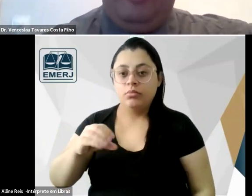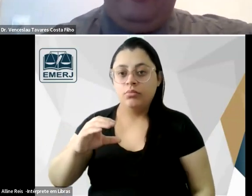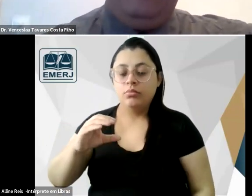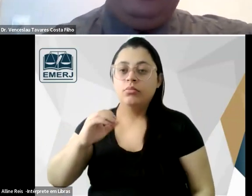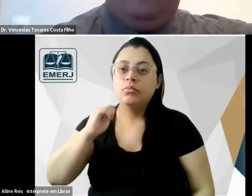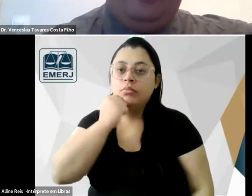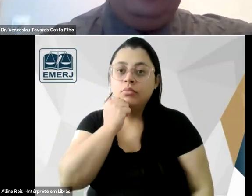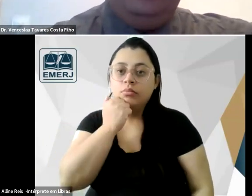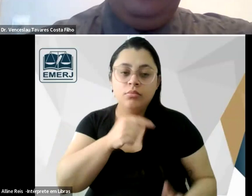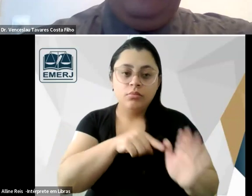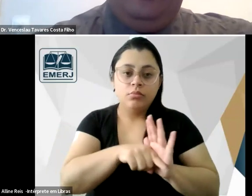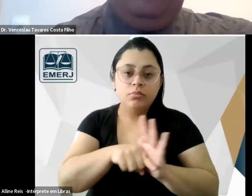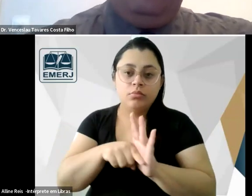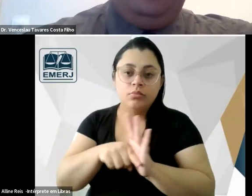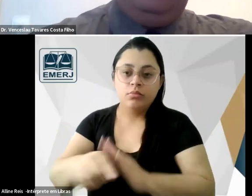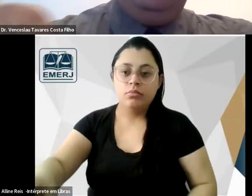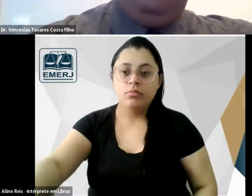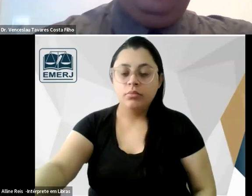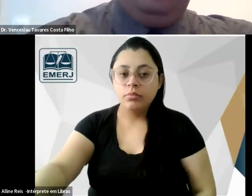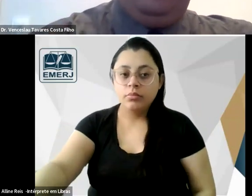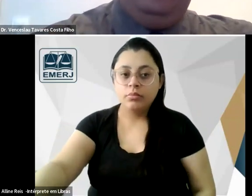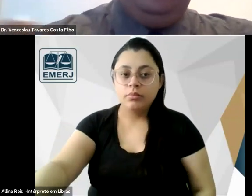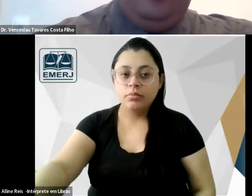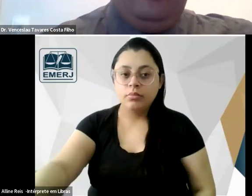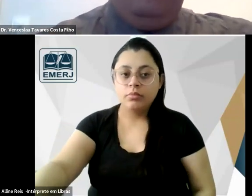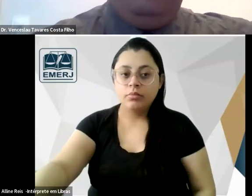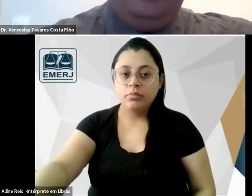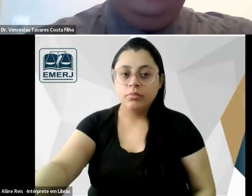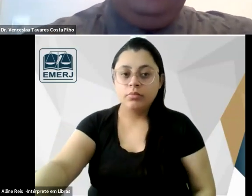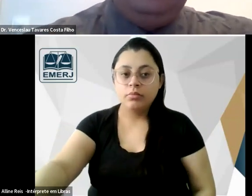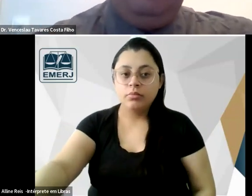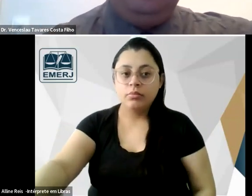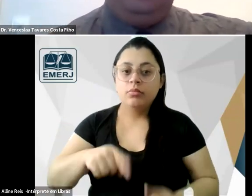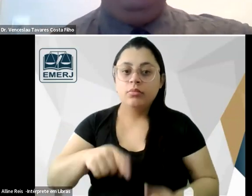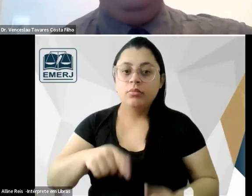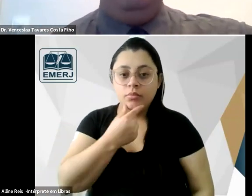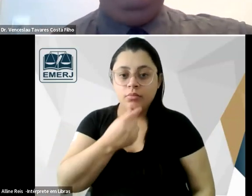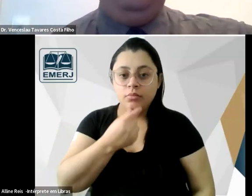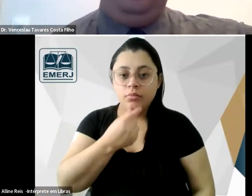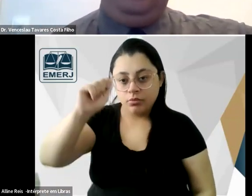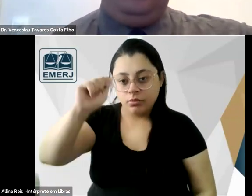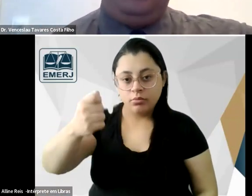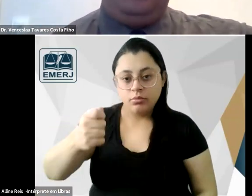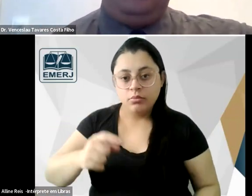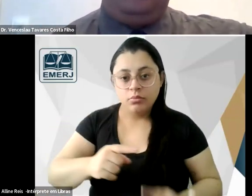Clóvis Bevilac e Silvio Romero diziam que quanto mais predomina o elemento negro mais inclinação a pessoa tem para o crime